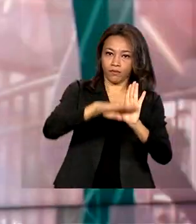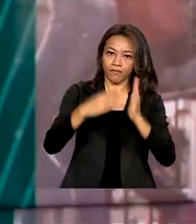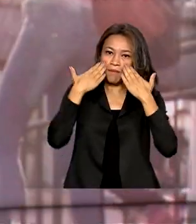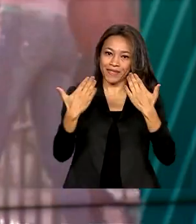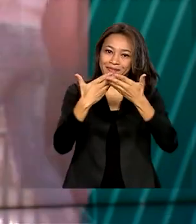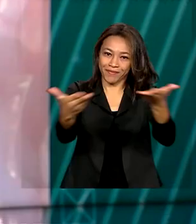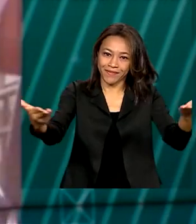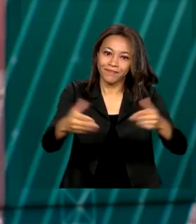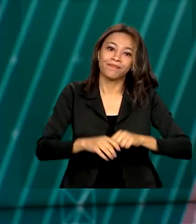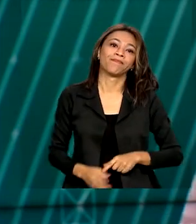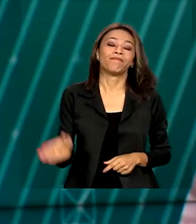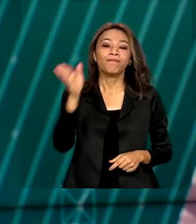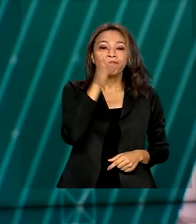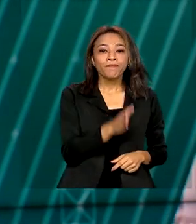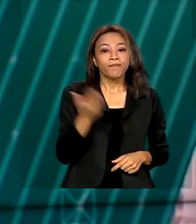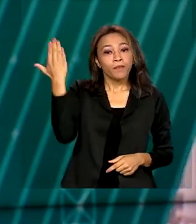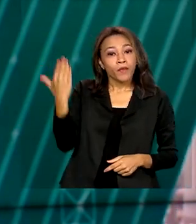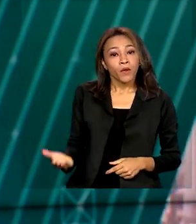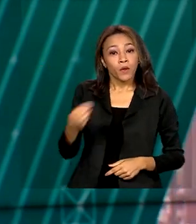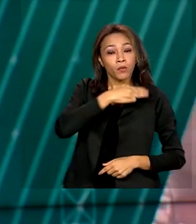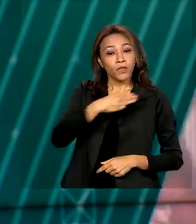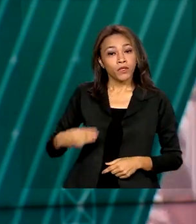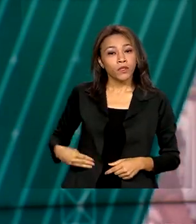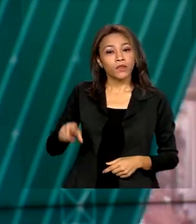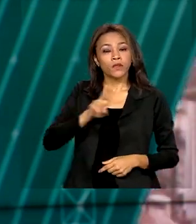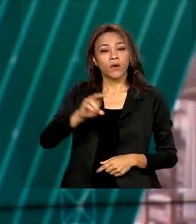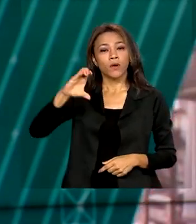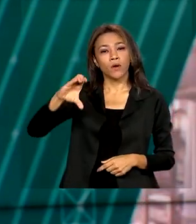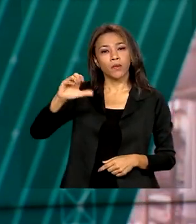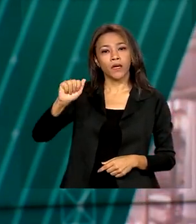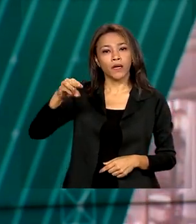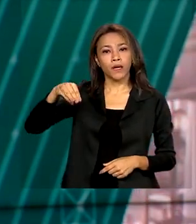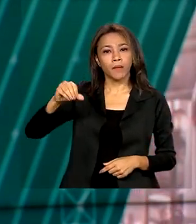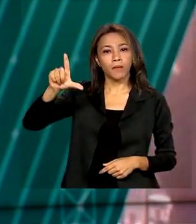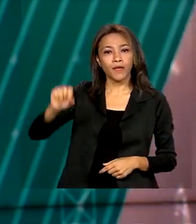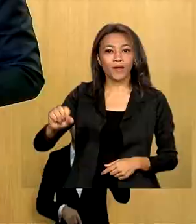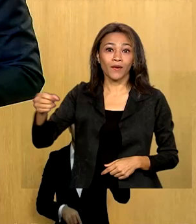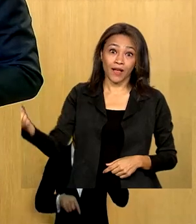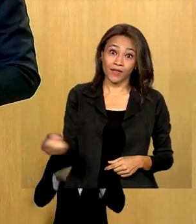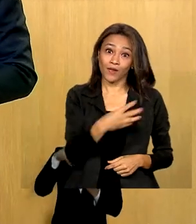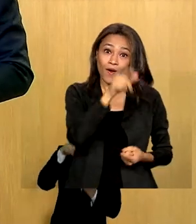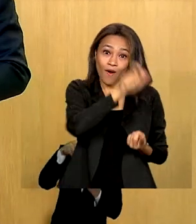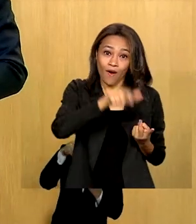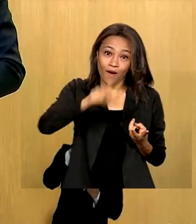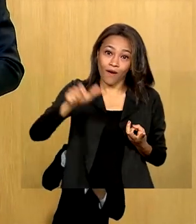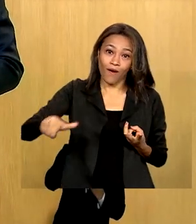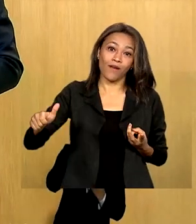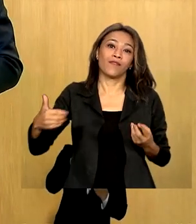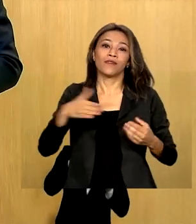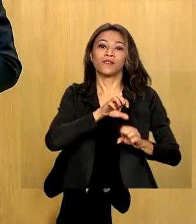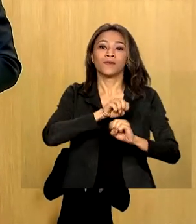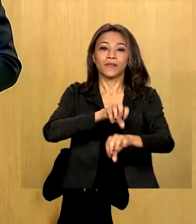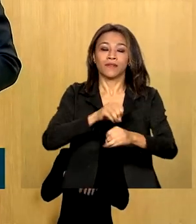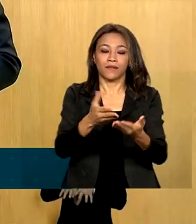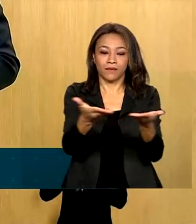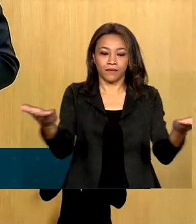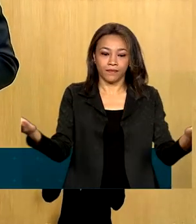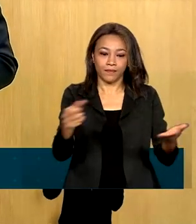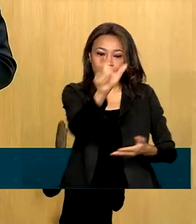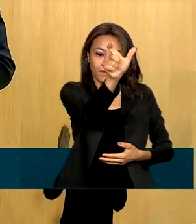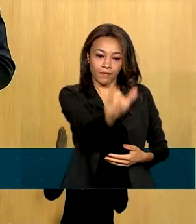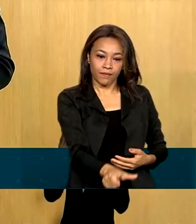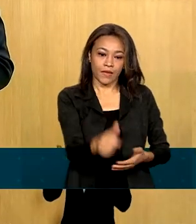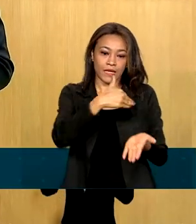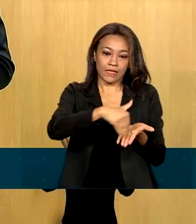O ministro Camilo Santana apresentou os novos integrantes do MEC. Ao lado da secretária executiva do